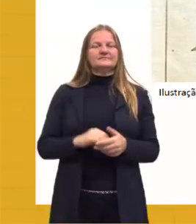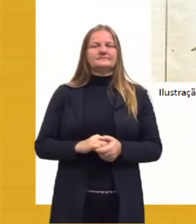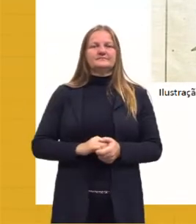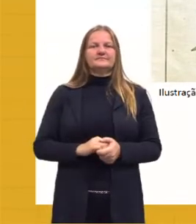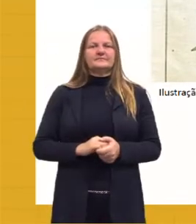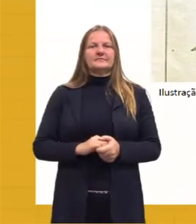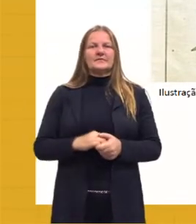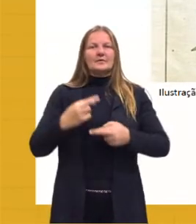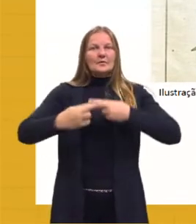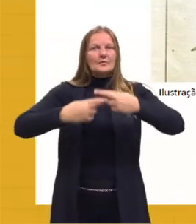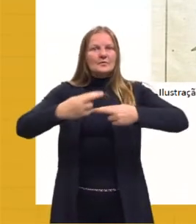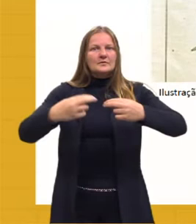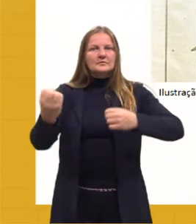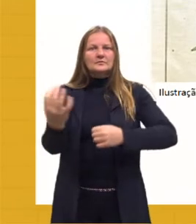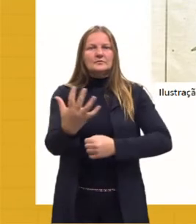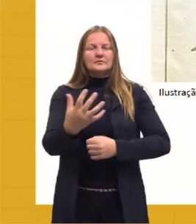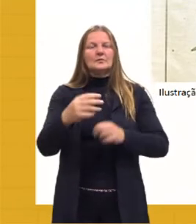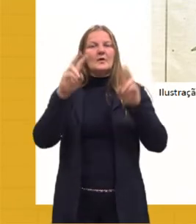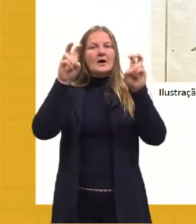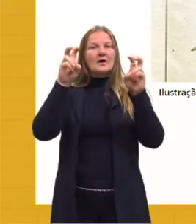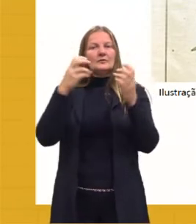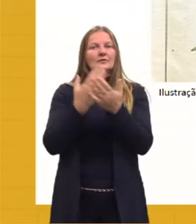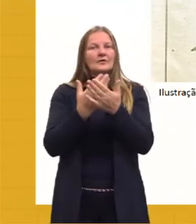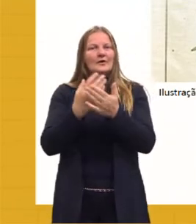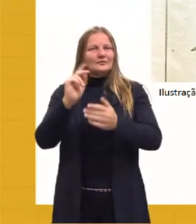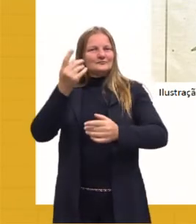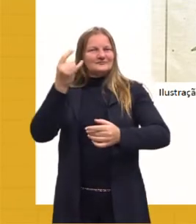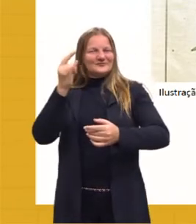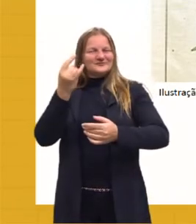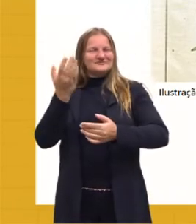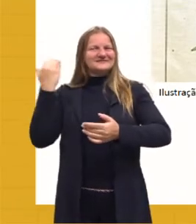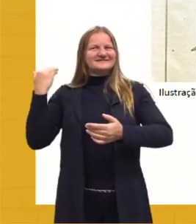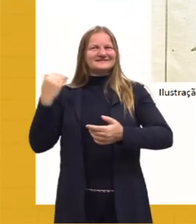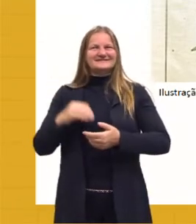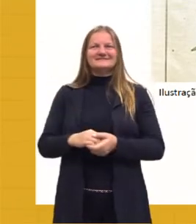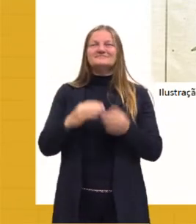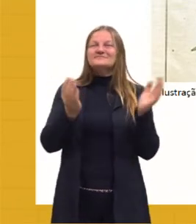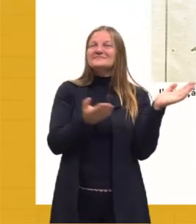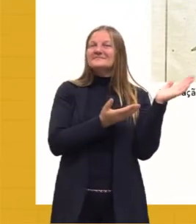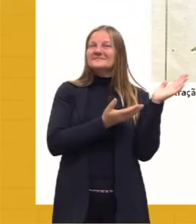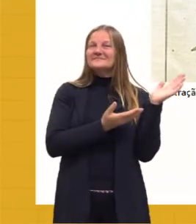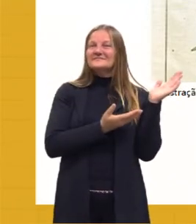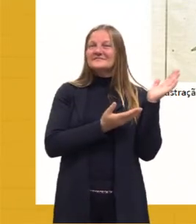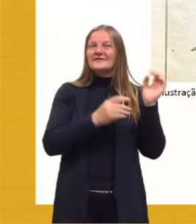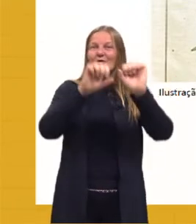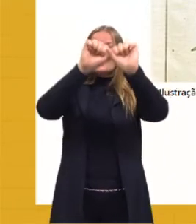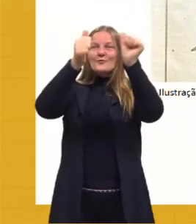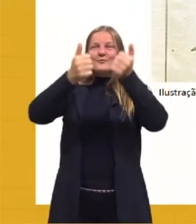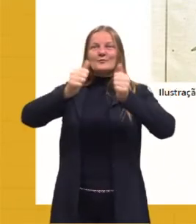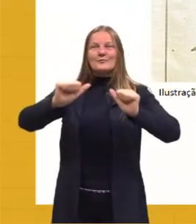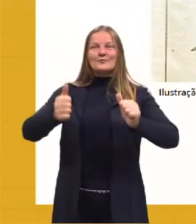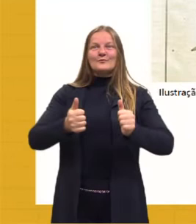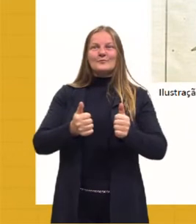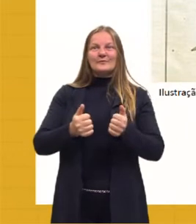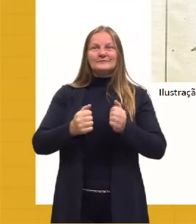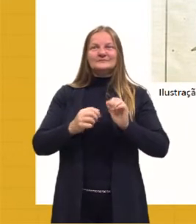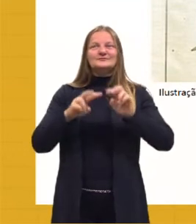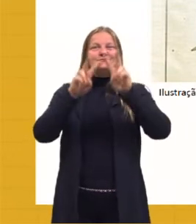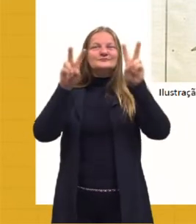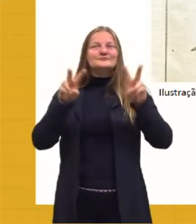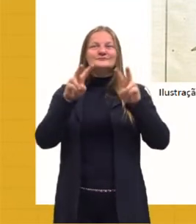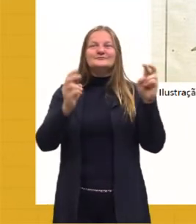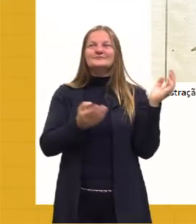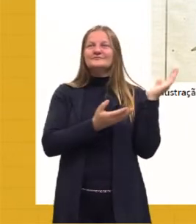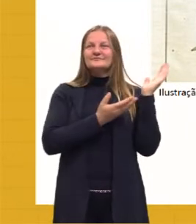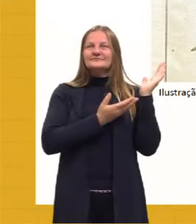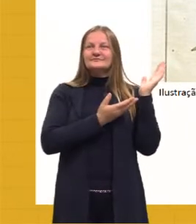período do Renascimento, que foi o assunto da nossa última aula. Então, eu tenho aqui nesse slide uma imagem apontando para esse